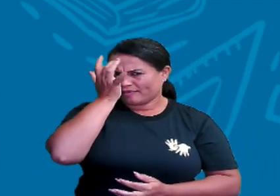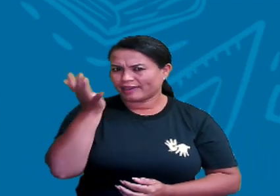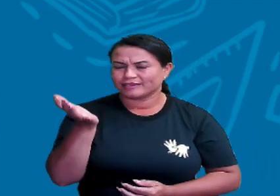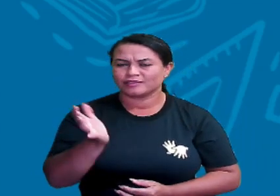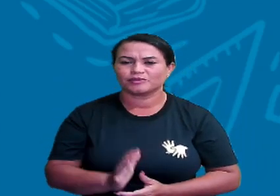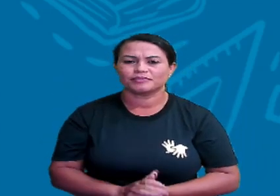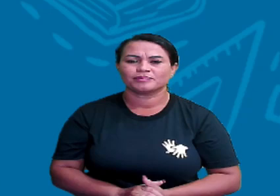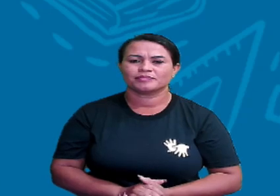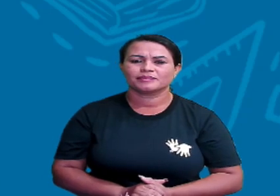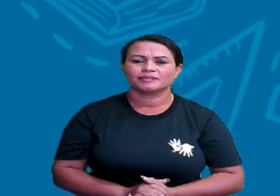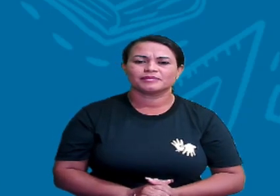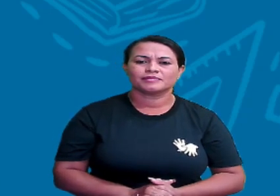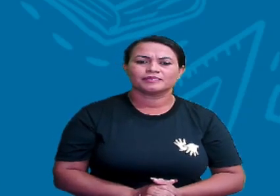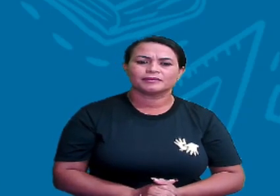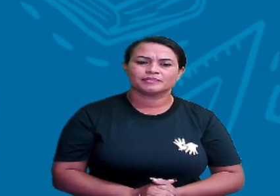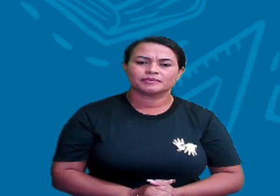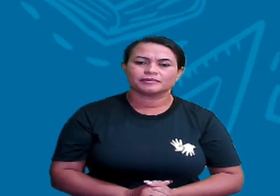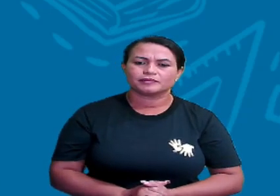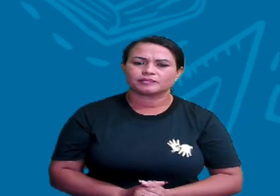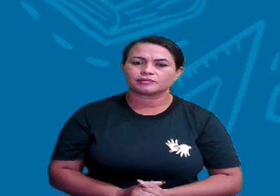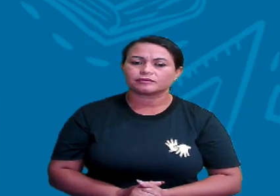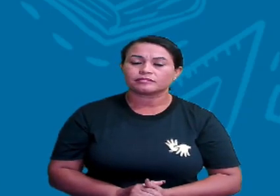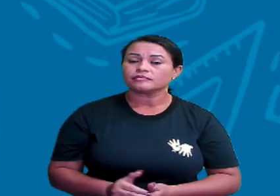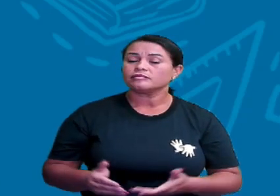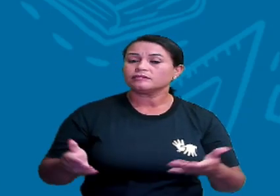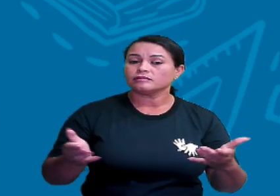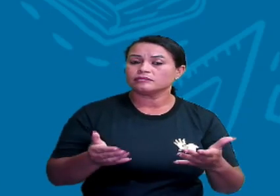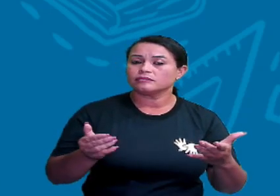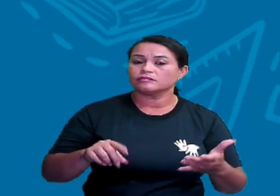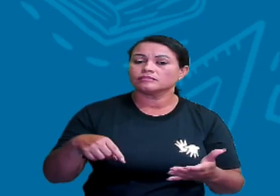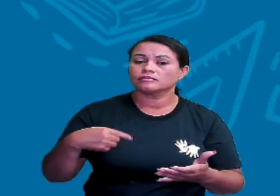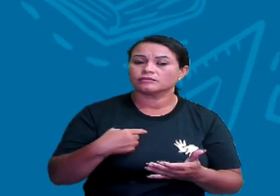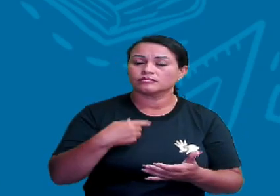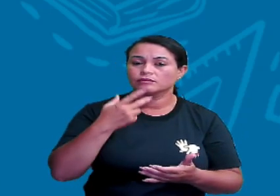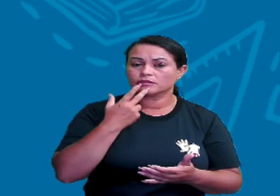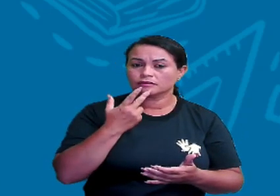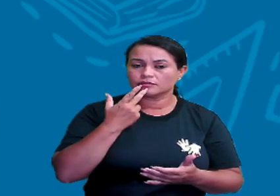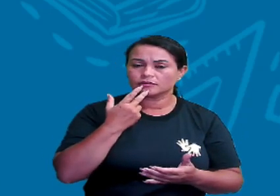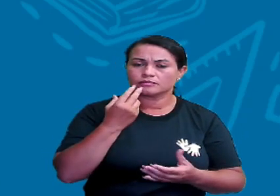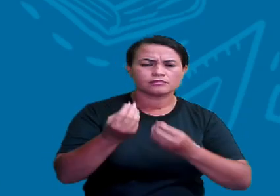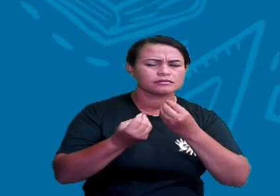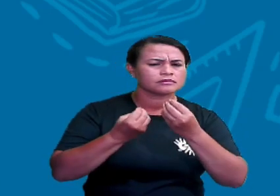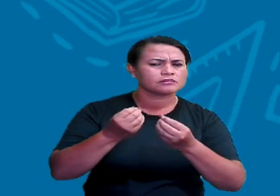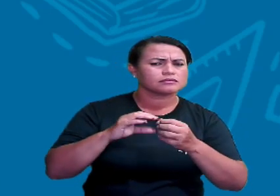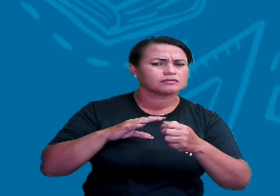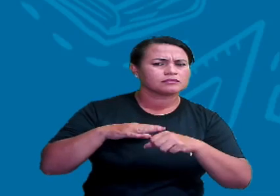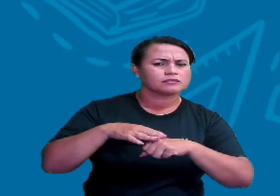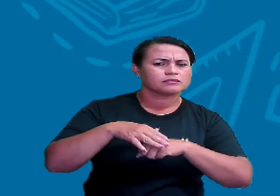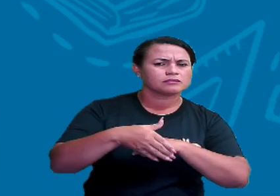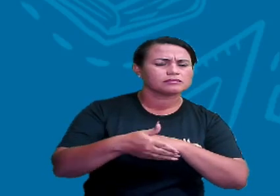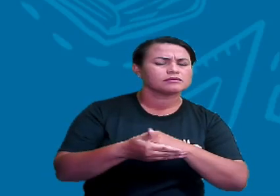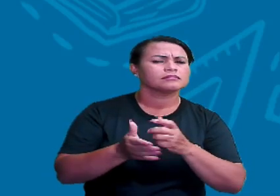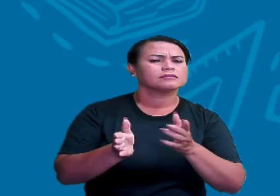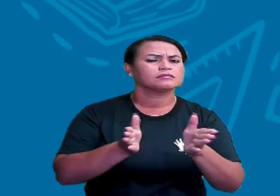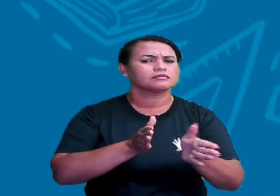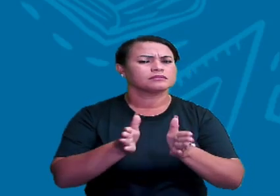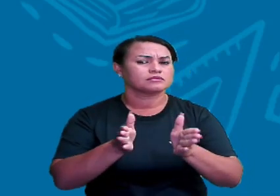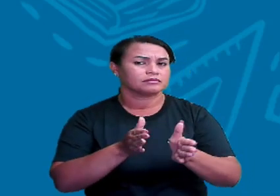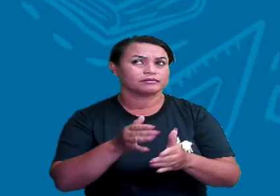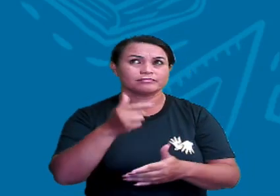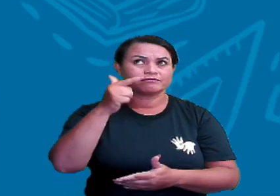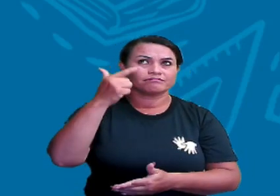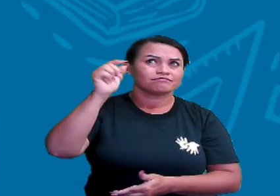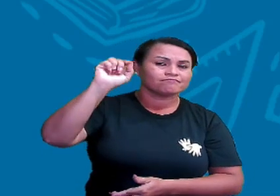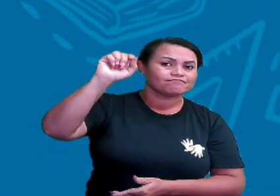não foi, gente? Bem fácil. Agora nós vamos falar da orientação à noite. Já que a gente não tem o